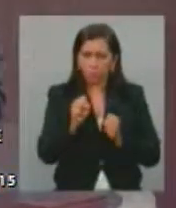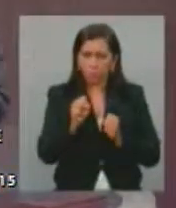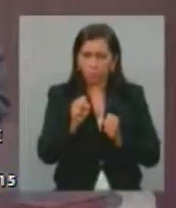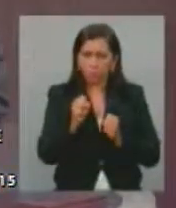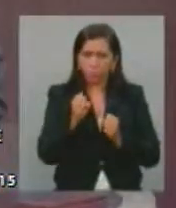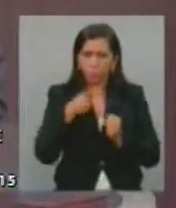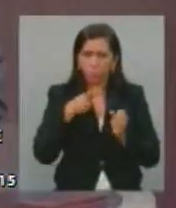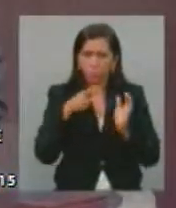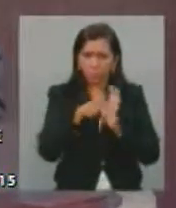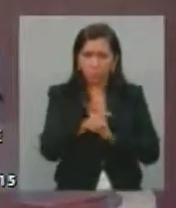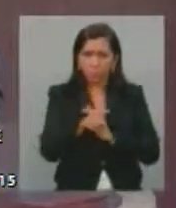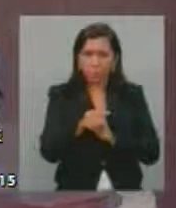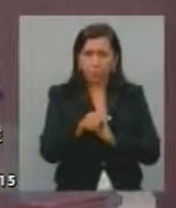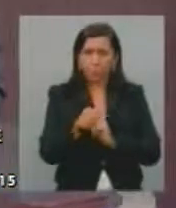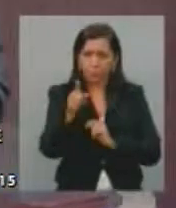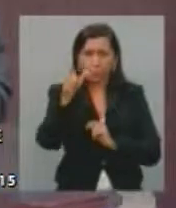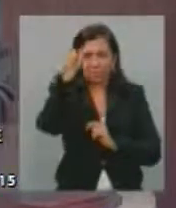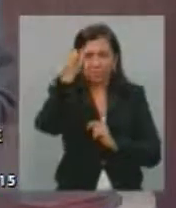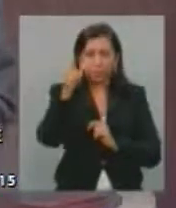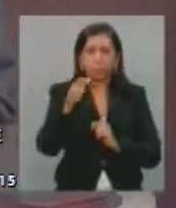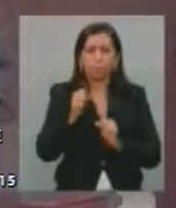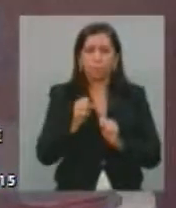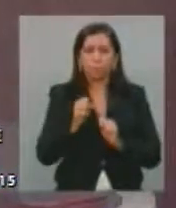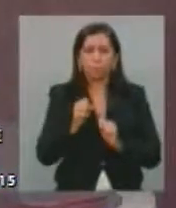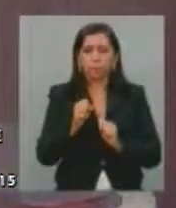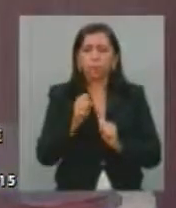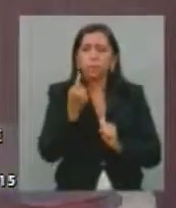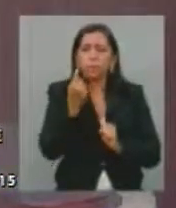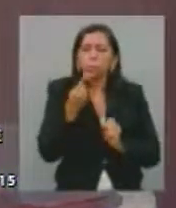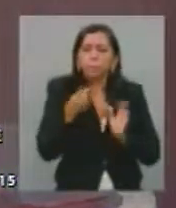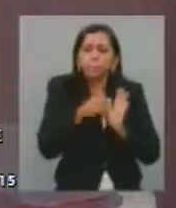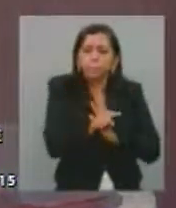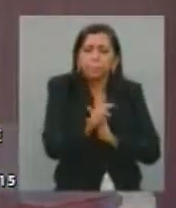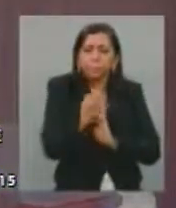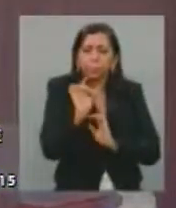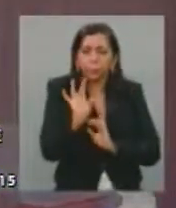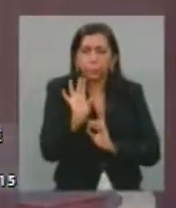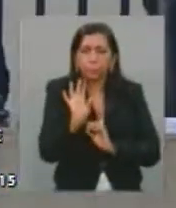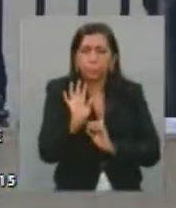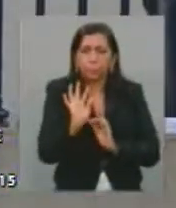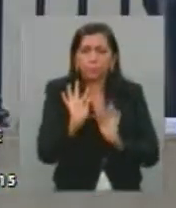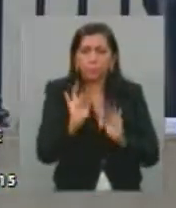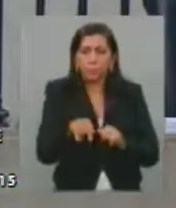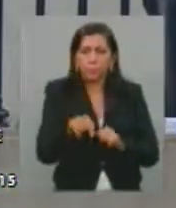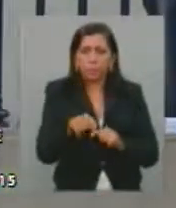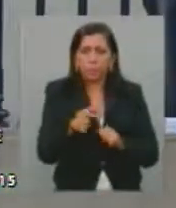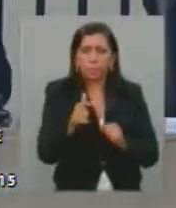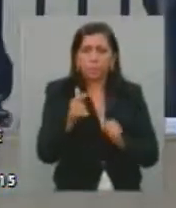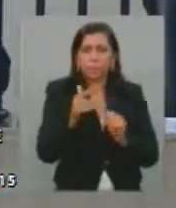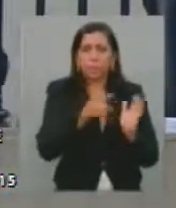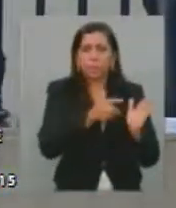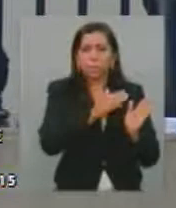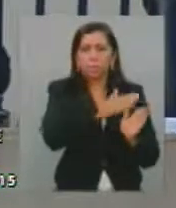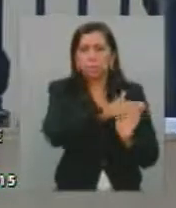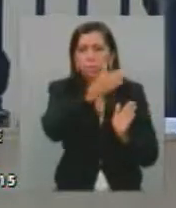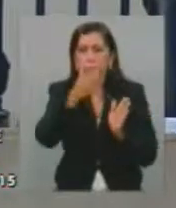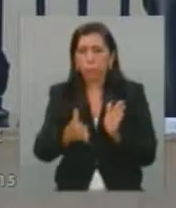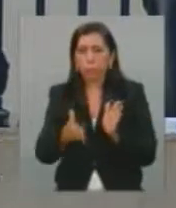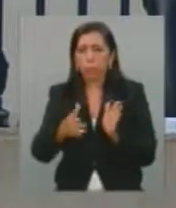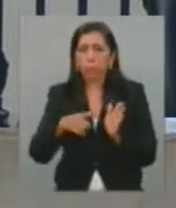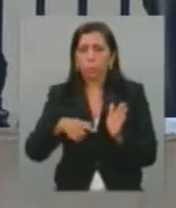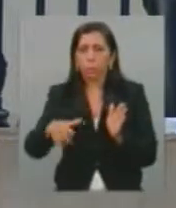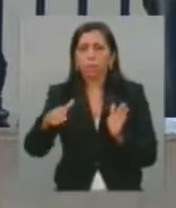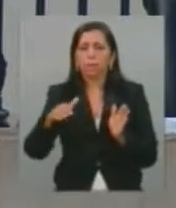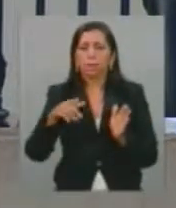me permitia a permuta do tempo de liderança. Claro. Só perguntar. Então, encerramos o segundo expediente, passamos, então,